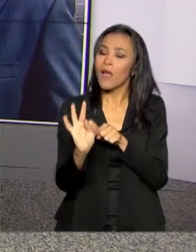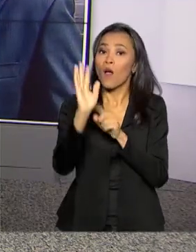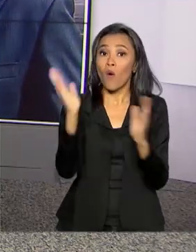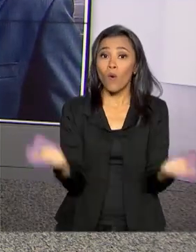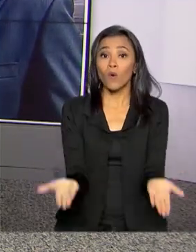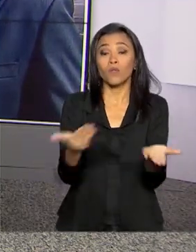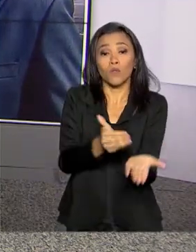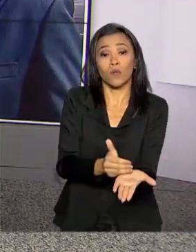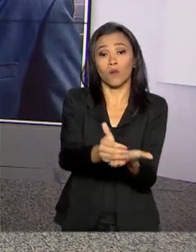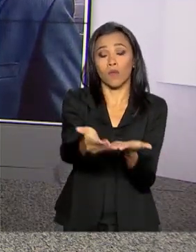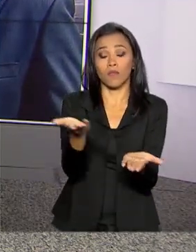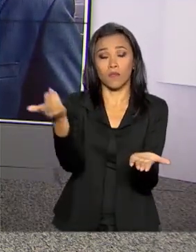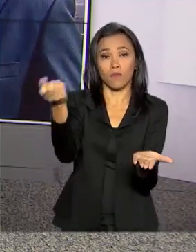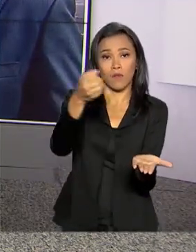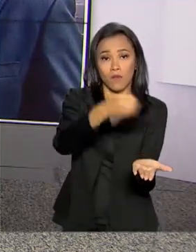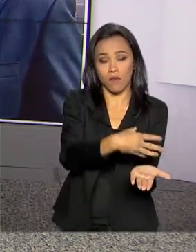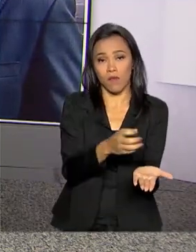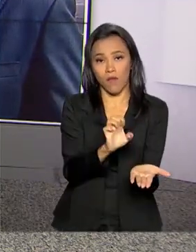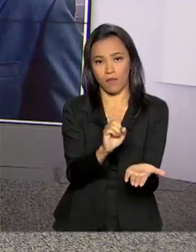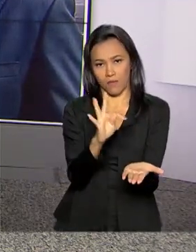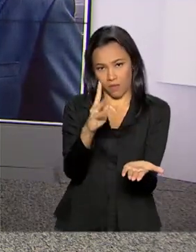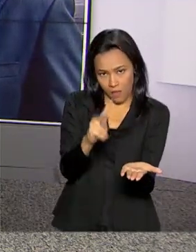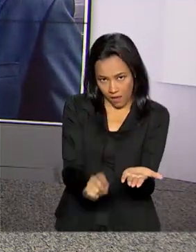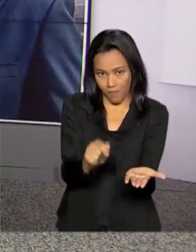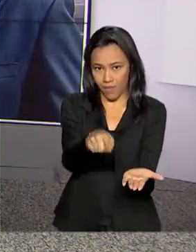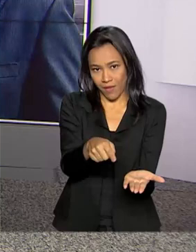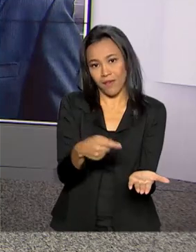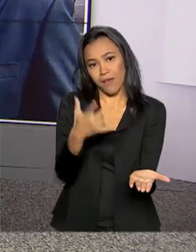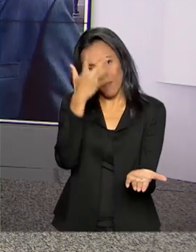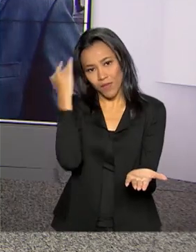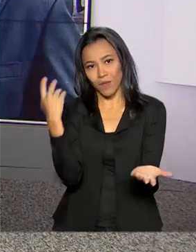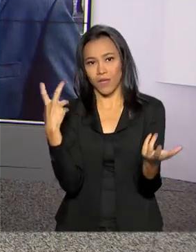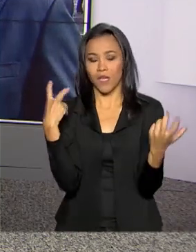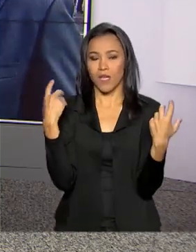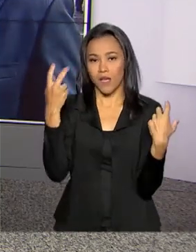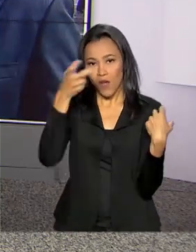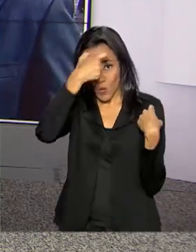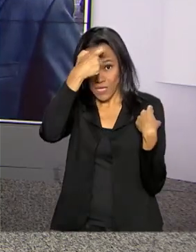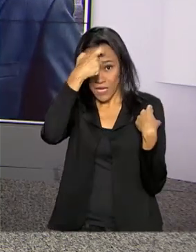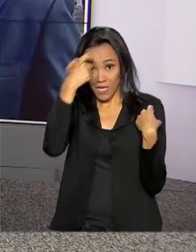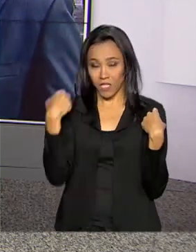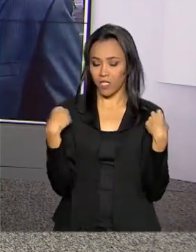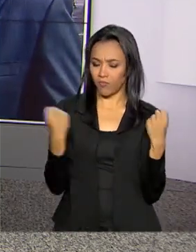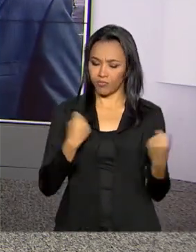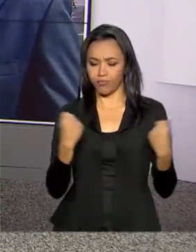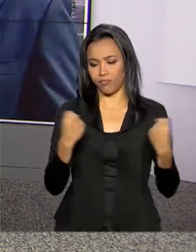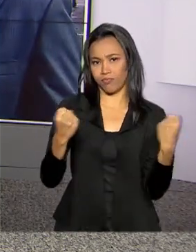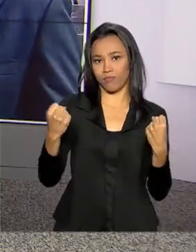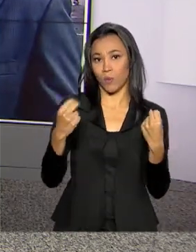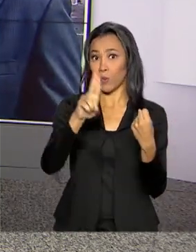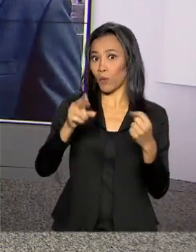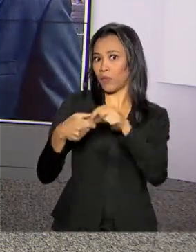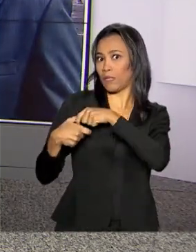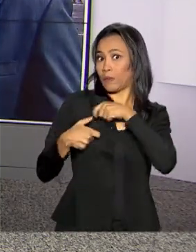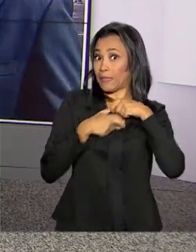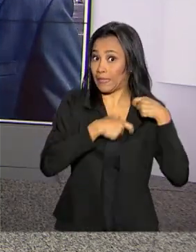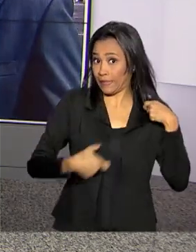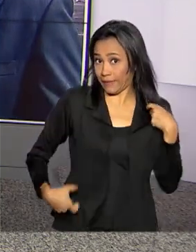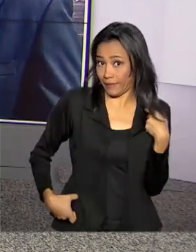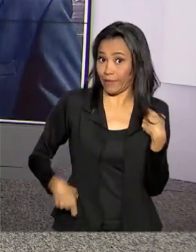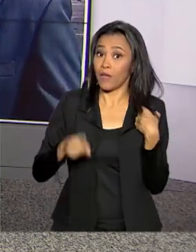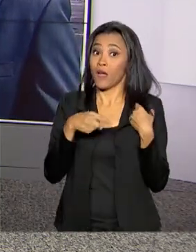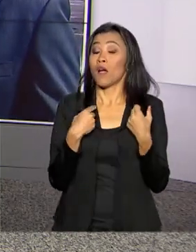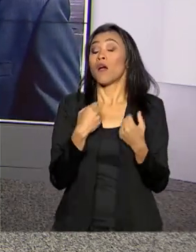começa hoje mais uma etapa do projeto Passageiro Consciente Viaja de Cinto. A iniciativa começou no ano passado, passou pelo